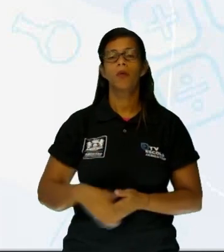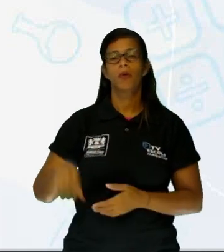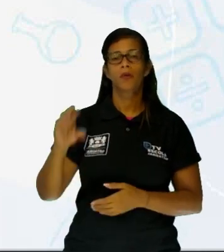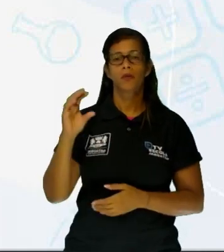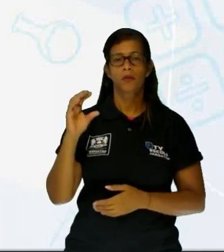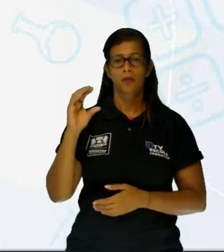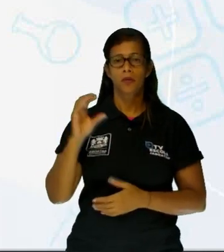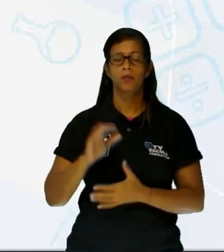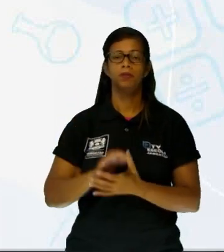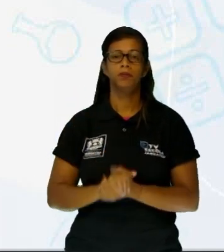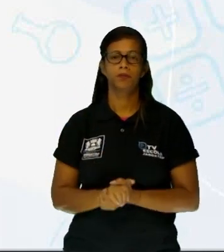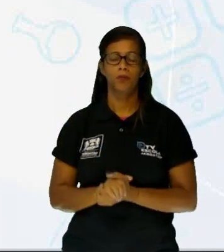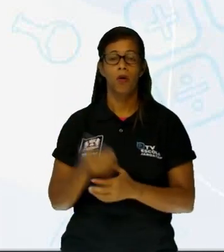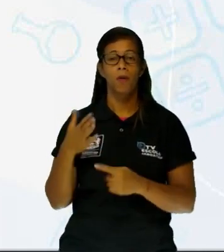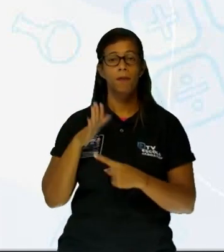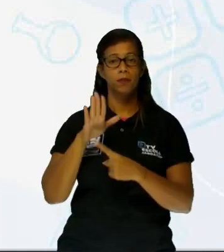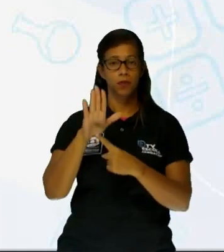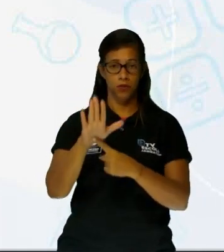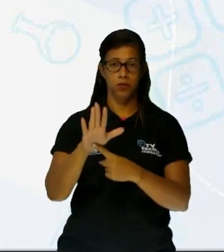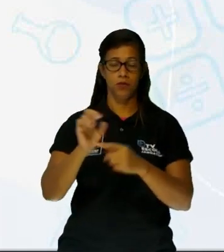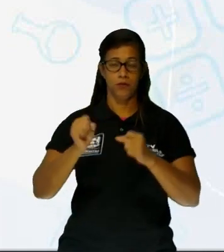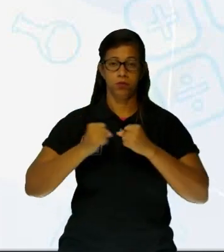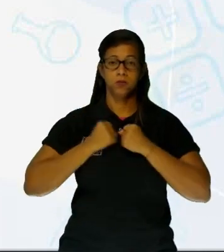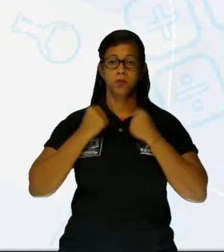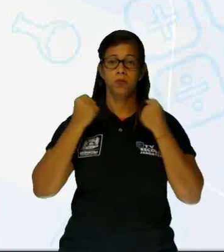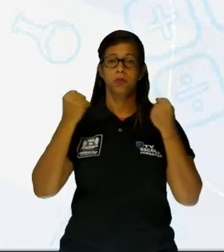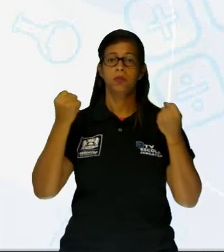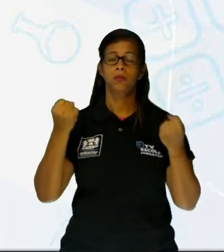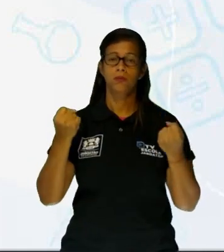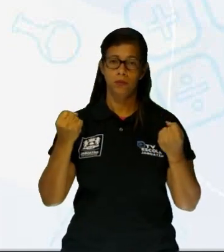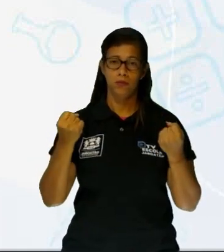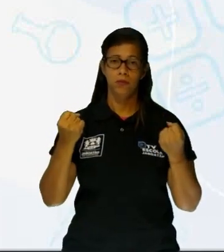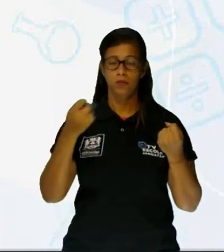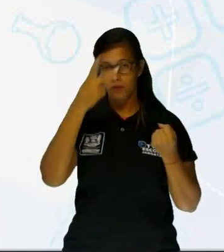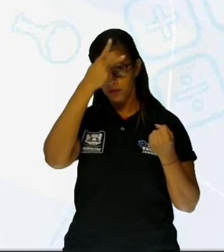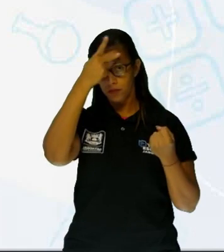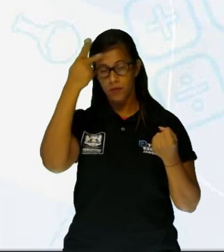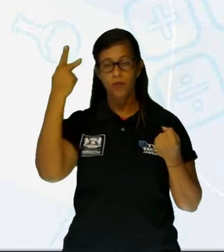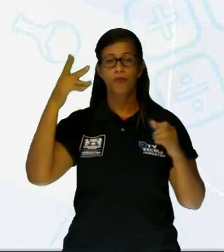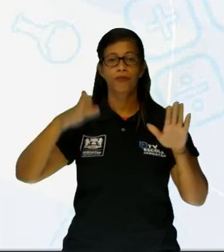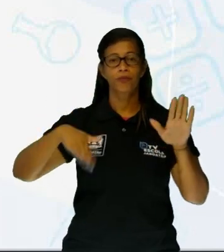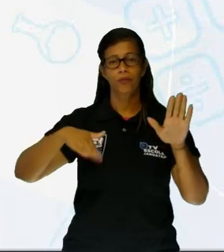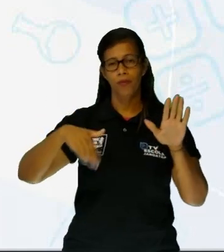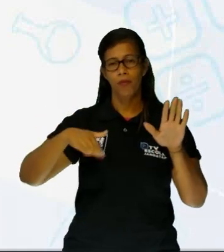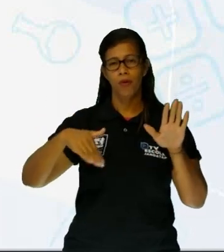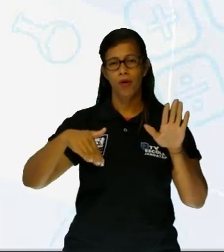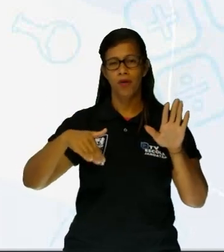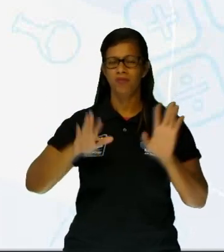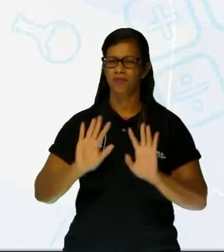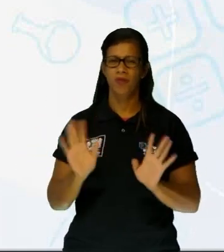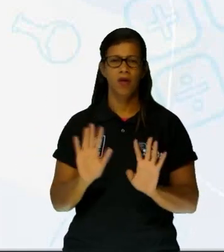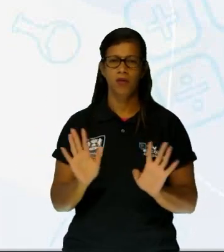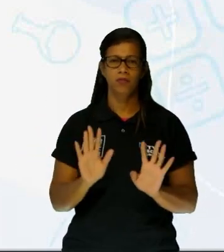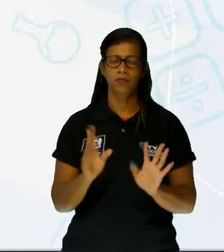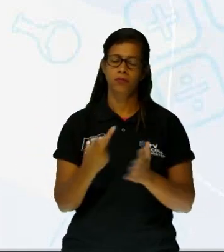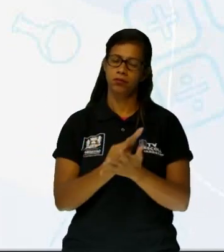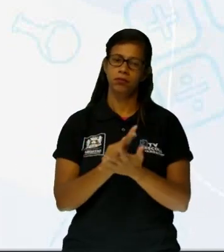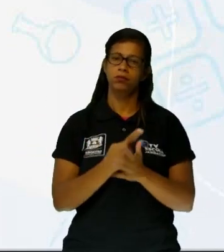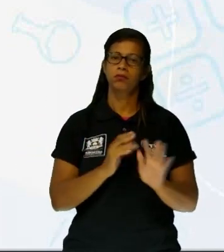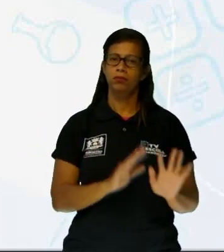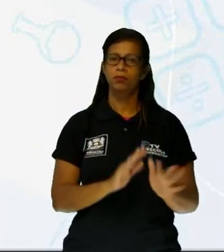pontua a indignação dos banhistas em relação aos movimentos populares. Também não tem nada a ver, pessoal, com os banhistas, né? Não tem nada a ver, não.